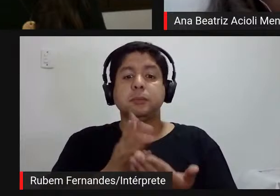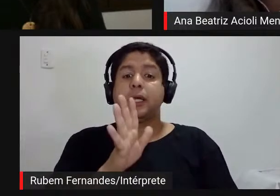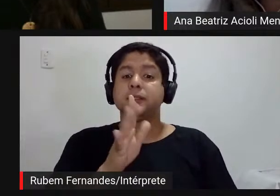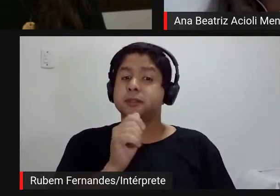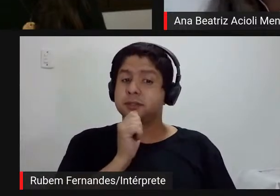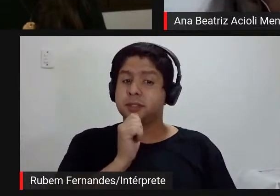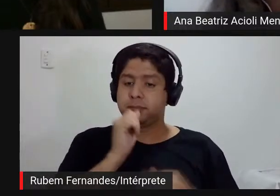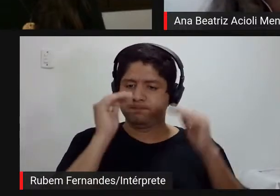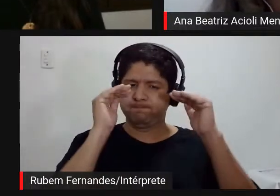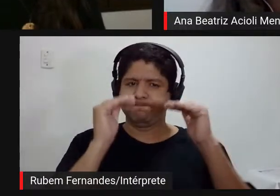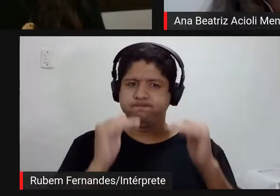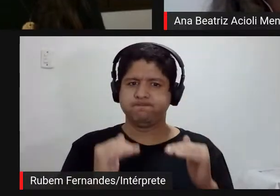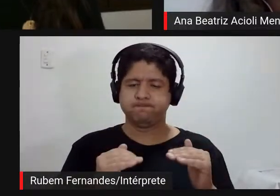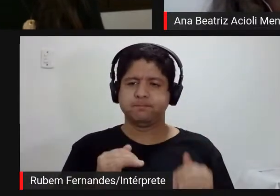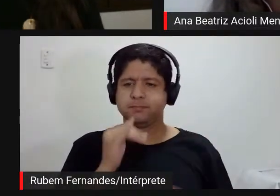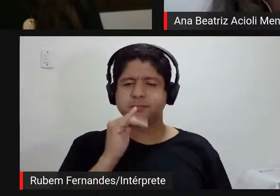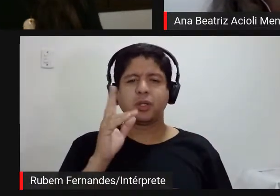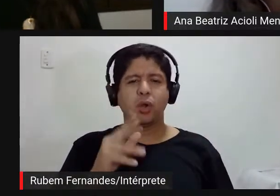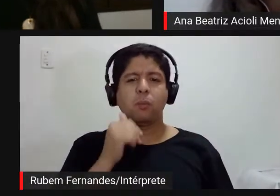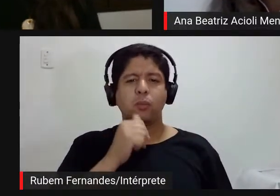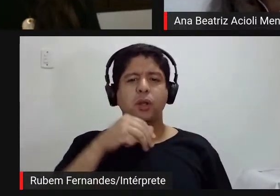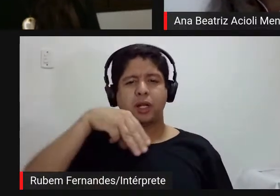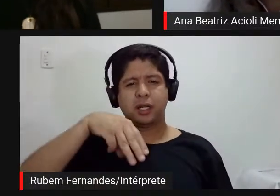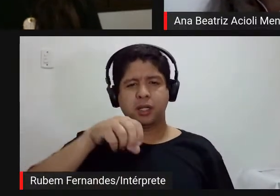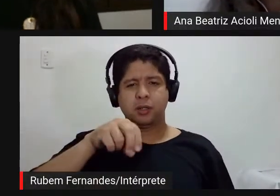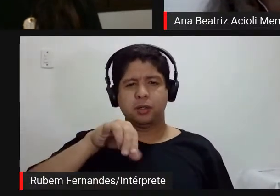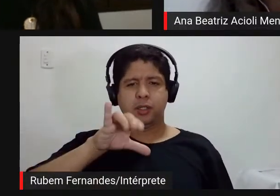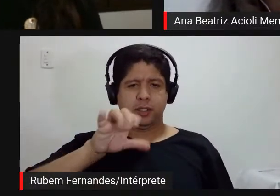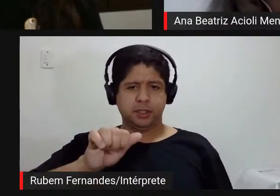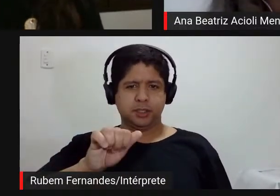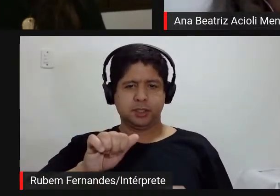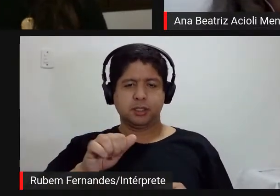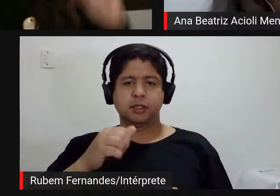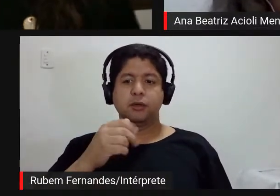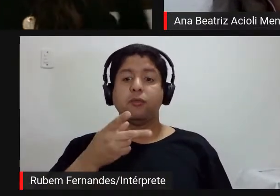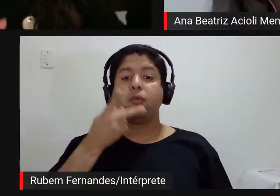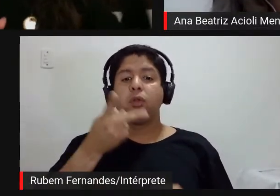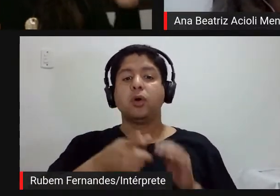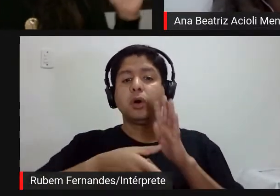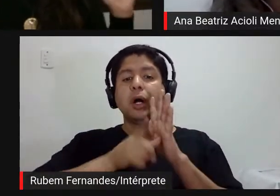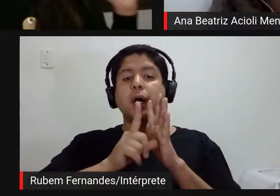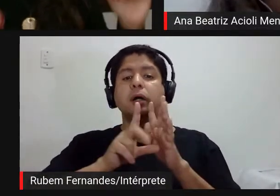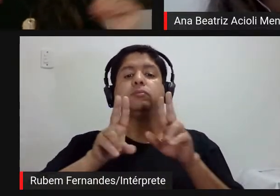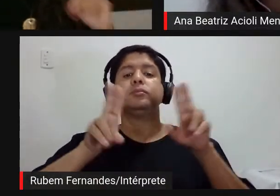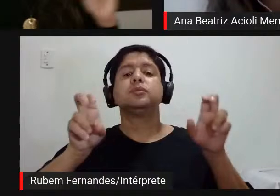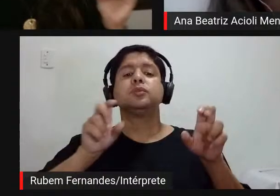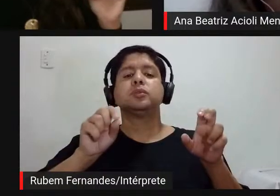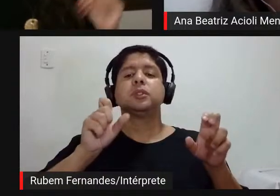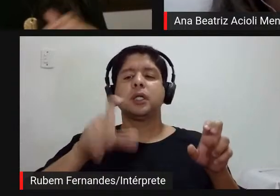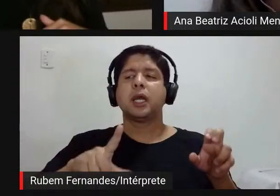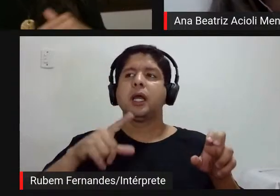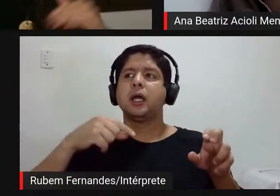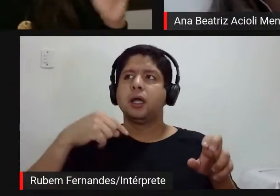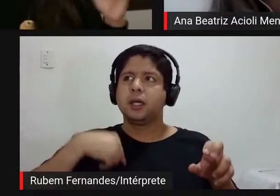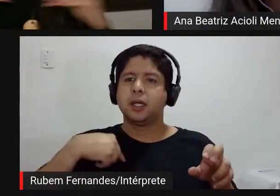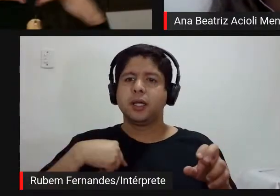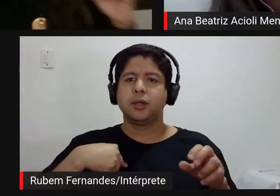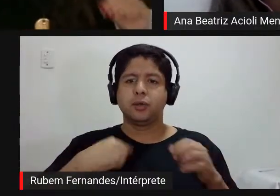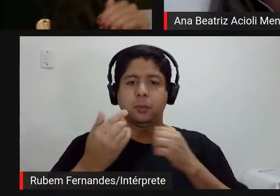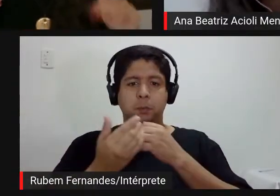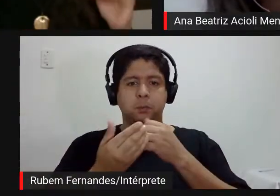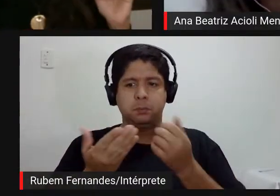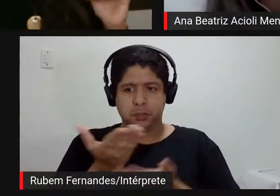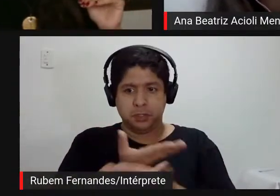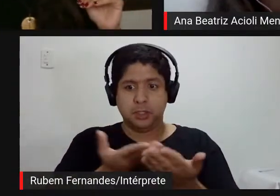que o que a Mônica Hoffman fala é que ela percebe que existe uma certa hierarquia em que o curador estaria em um lugar de alguma forma acima do que a